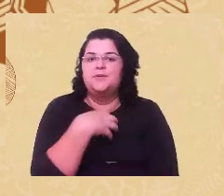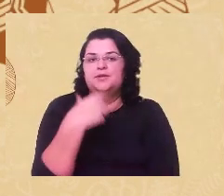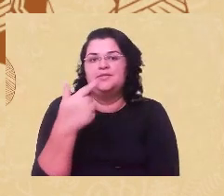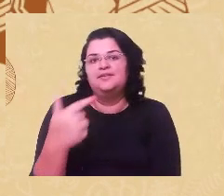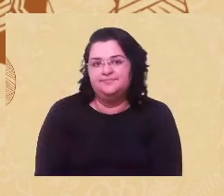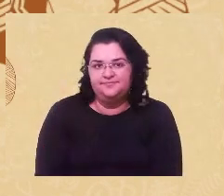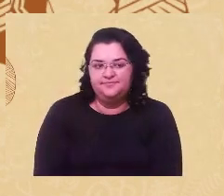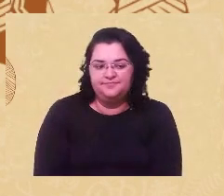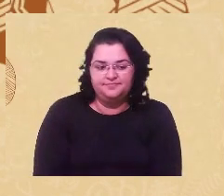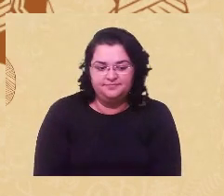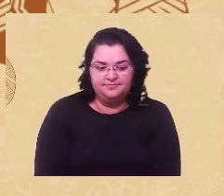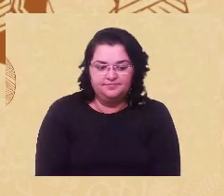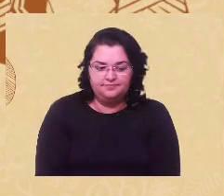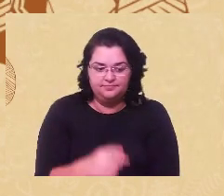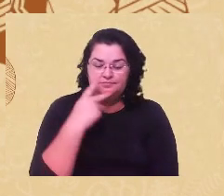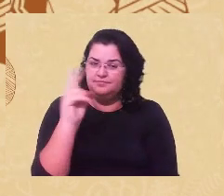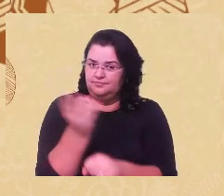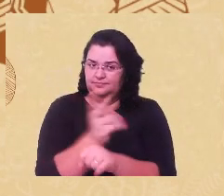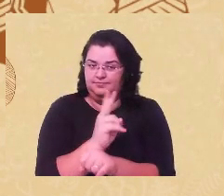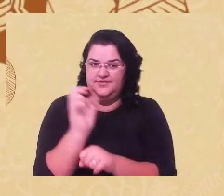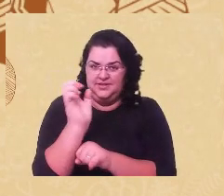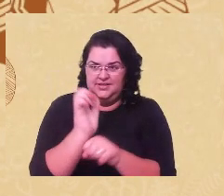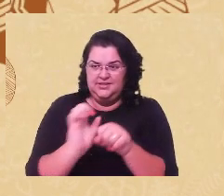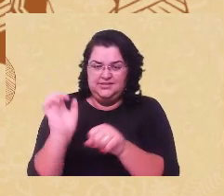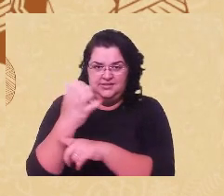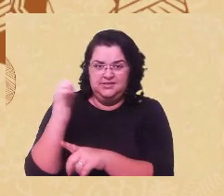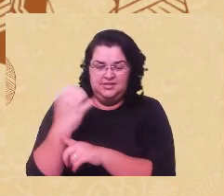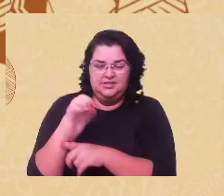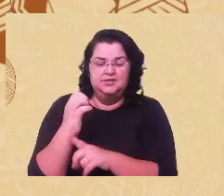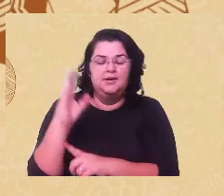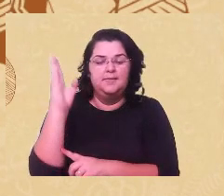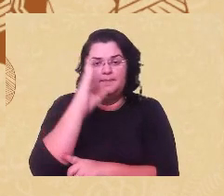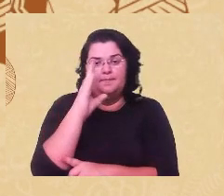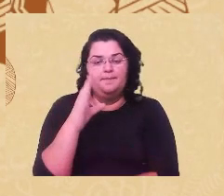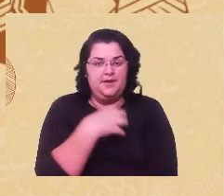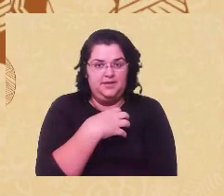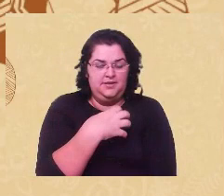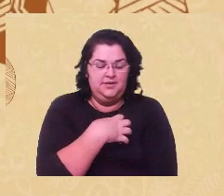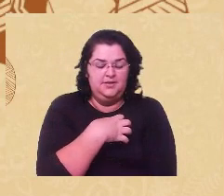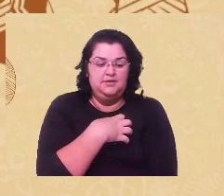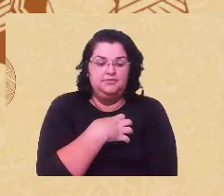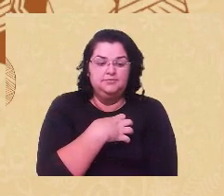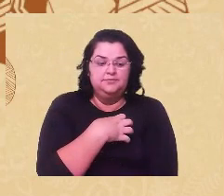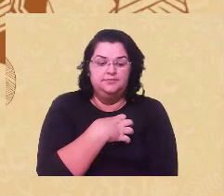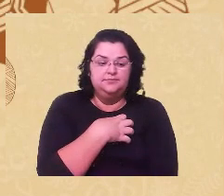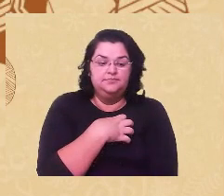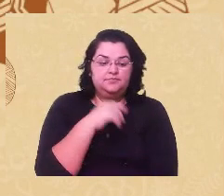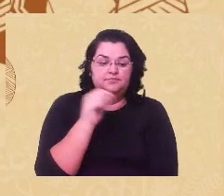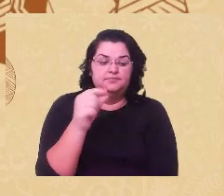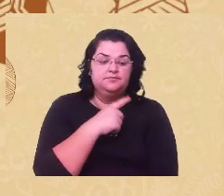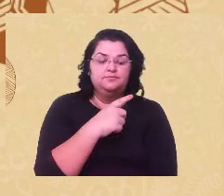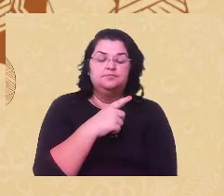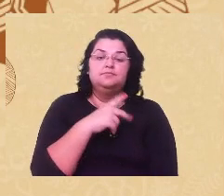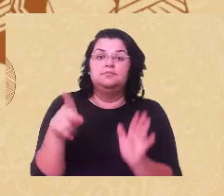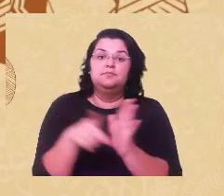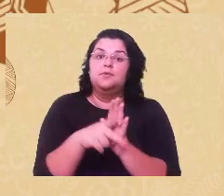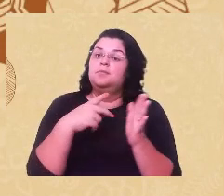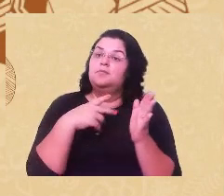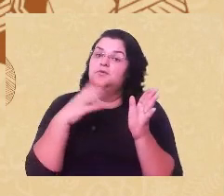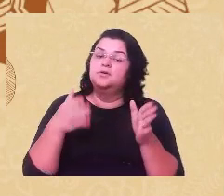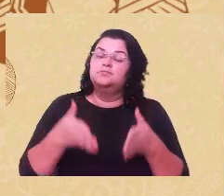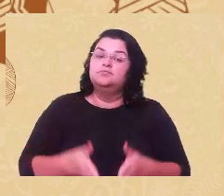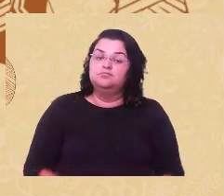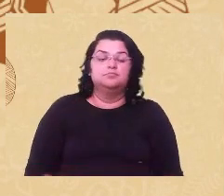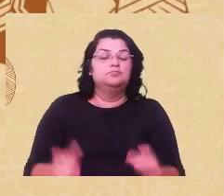supervisionava um estágio no interior da Bahia, onde eu era professora antes, e era um estágio na maternidade pública, e uma coisa